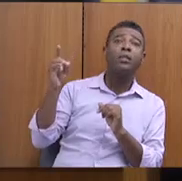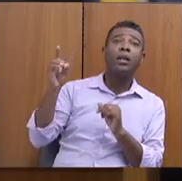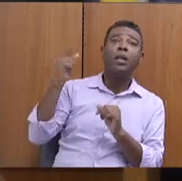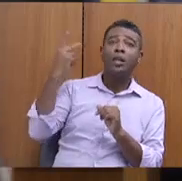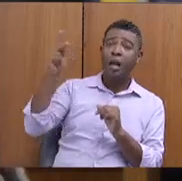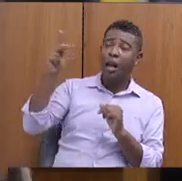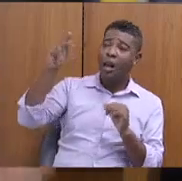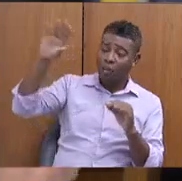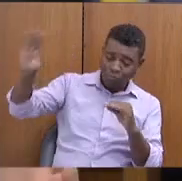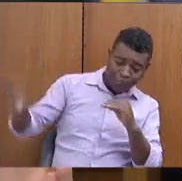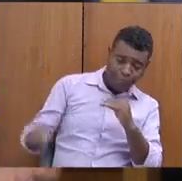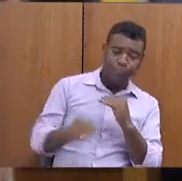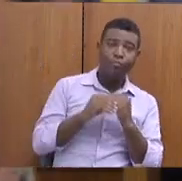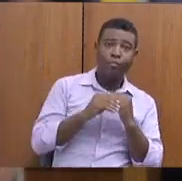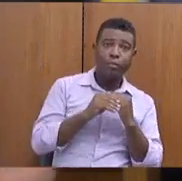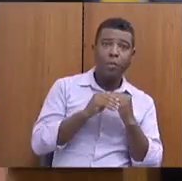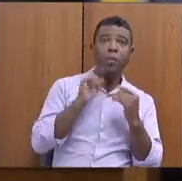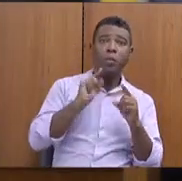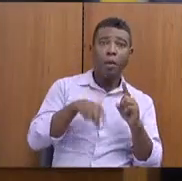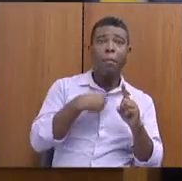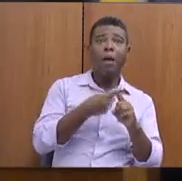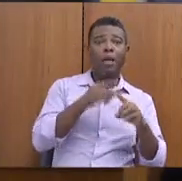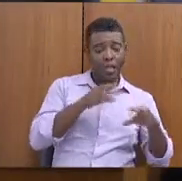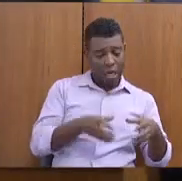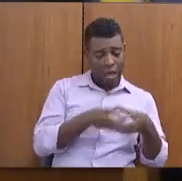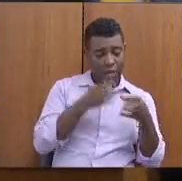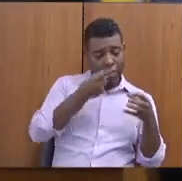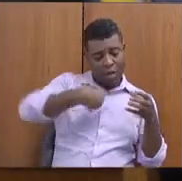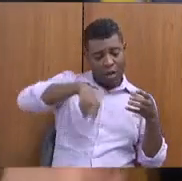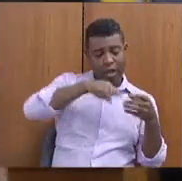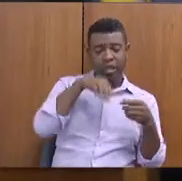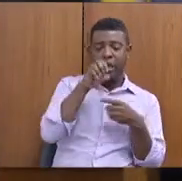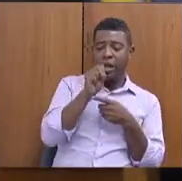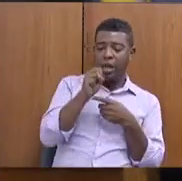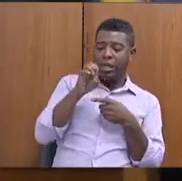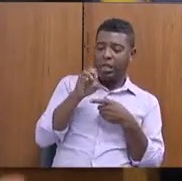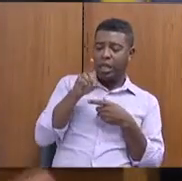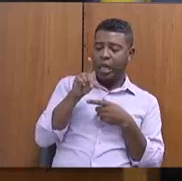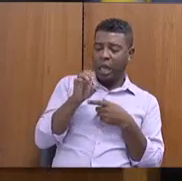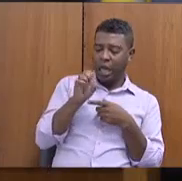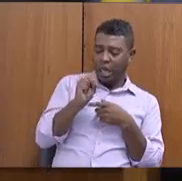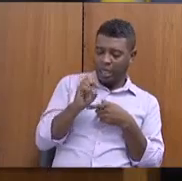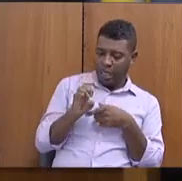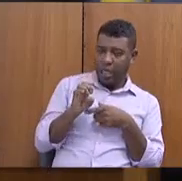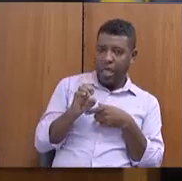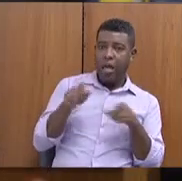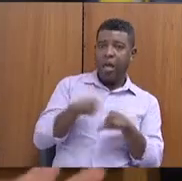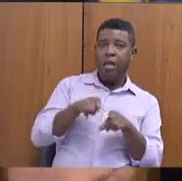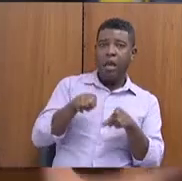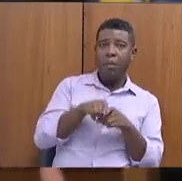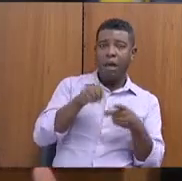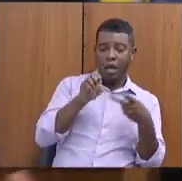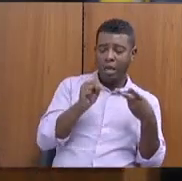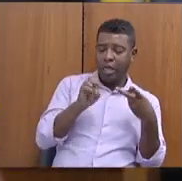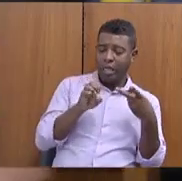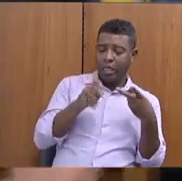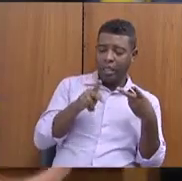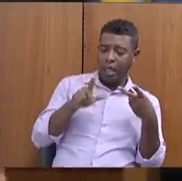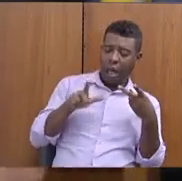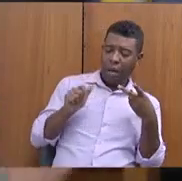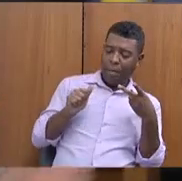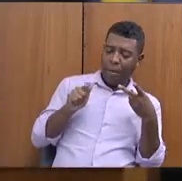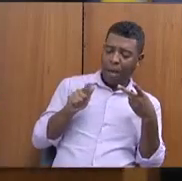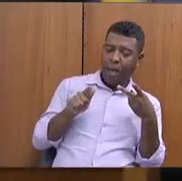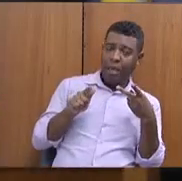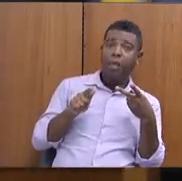da C10 e a da CEPLAG para construir esse sistema. A partir do sistema, que nós vamos chamar de mapeia Minas, nós vamos